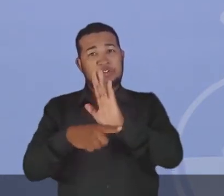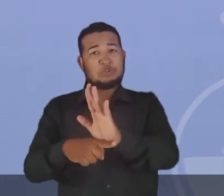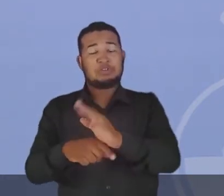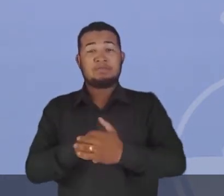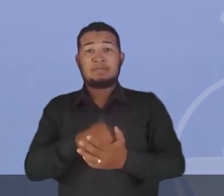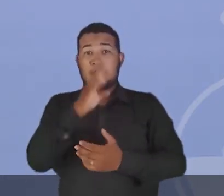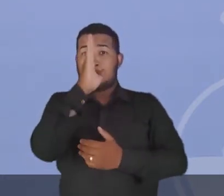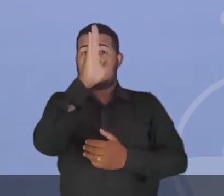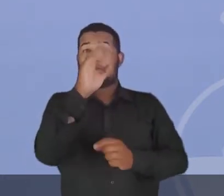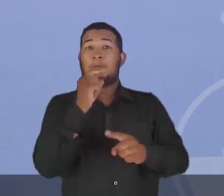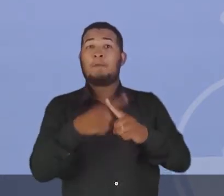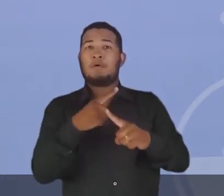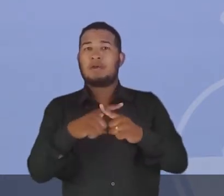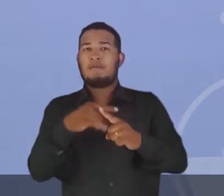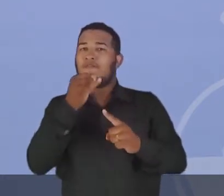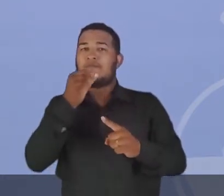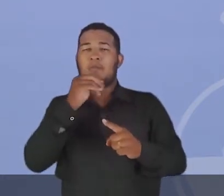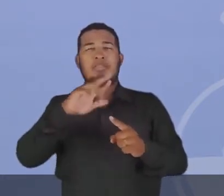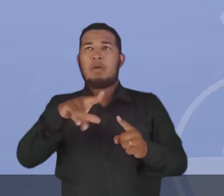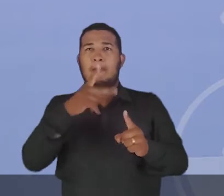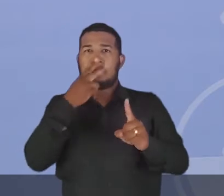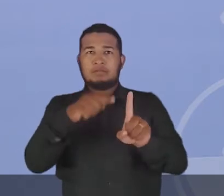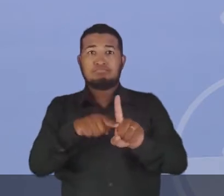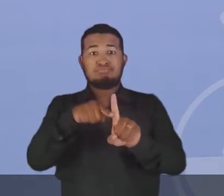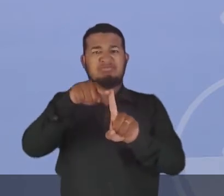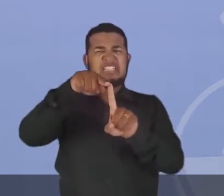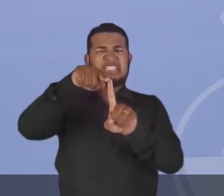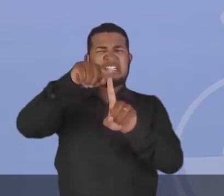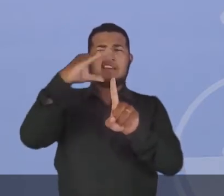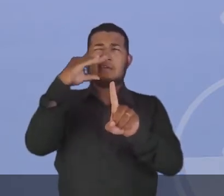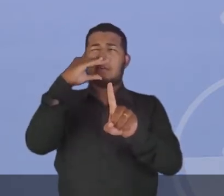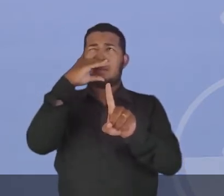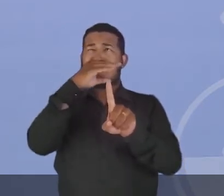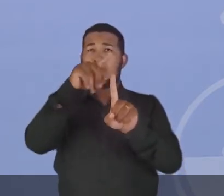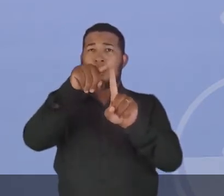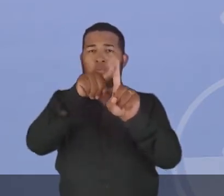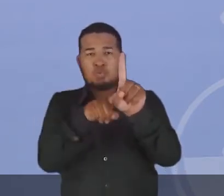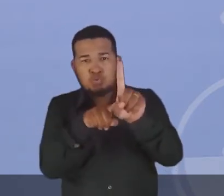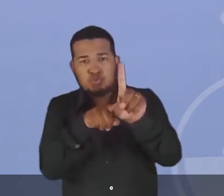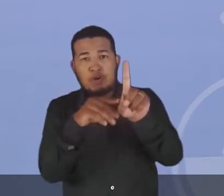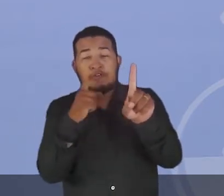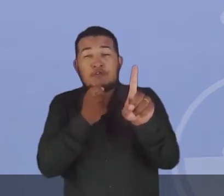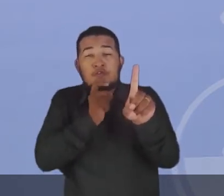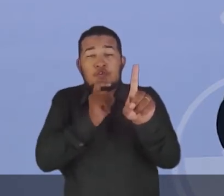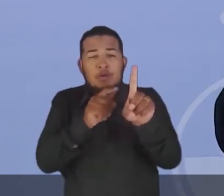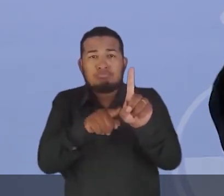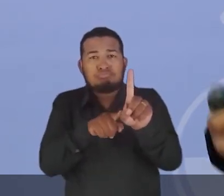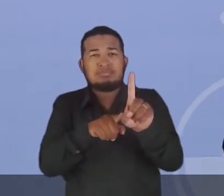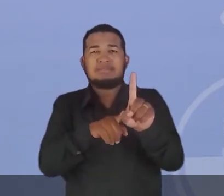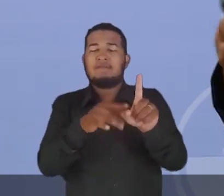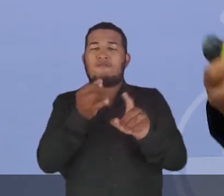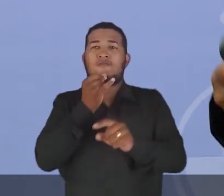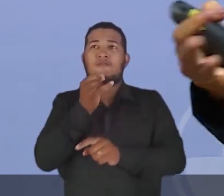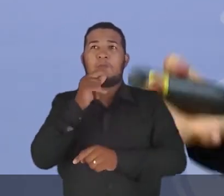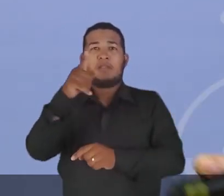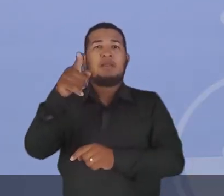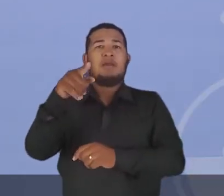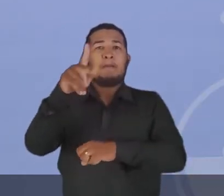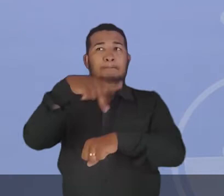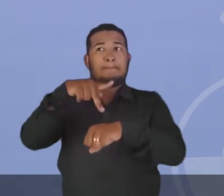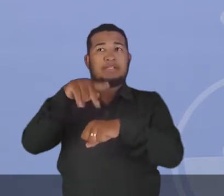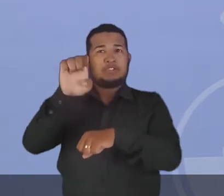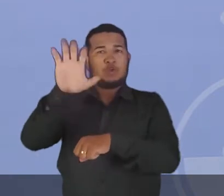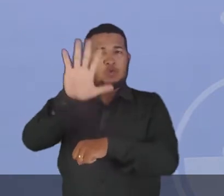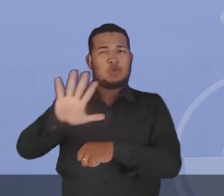tem as variáveis climáticas comum aos países de clima temperado, como, por exemplo, os